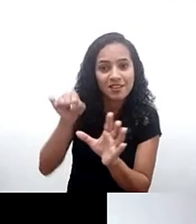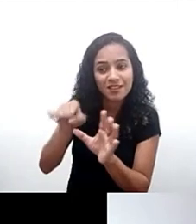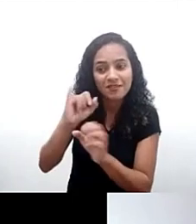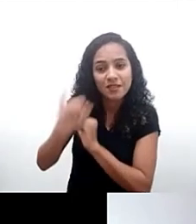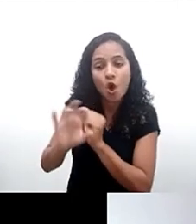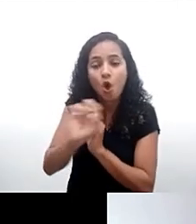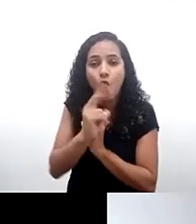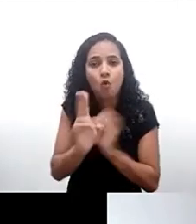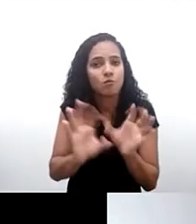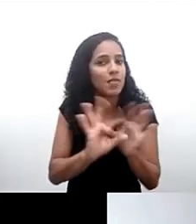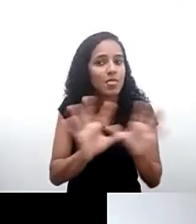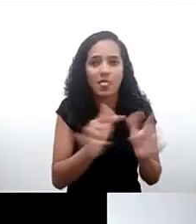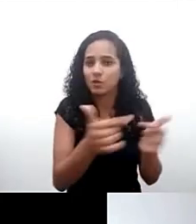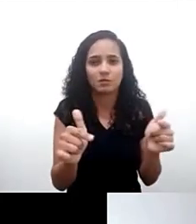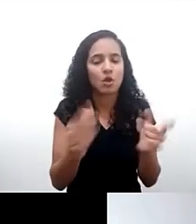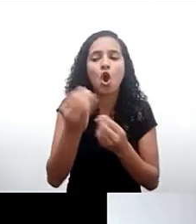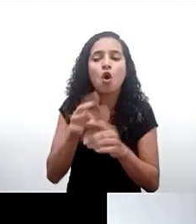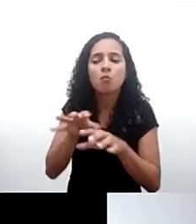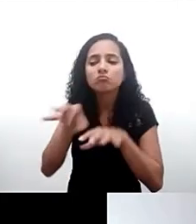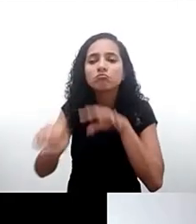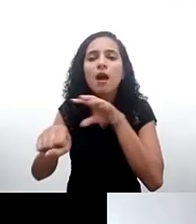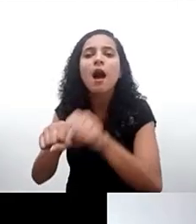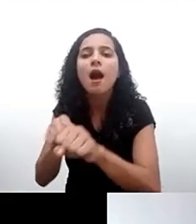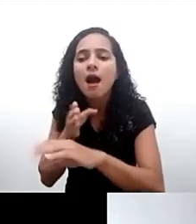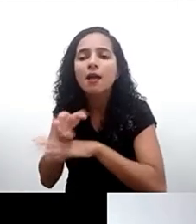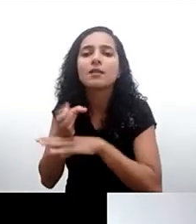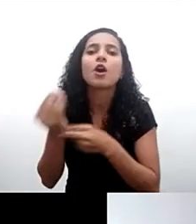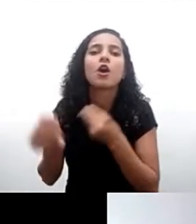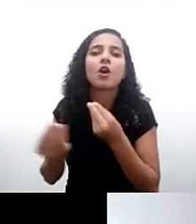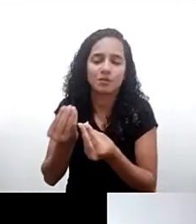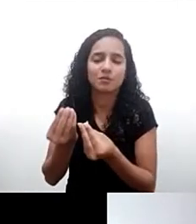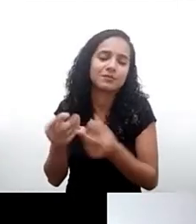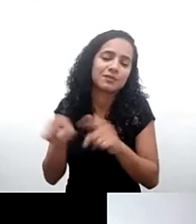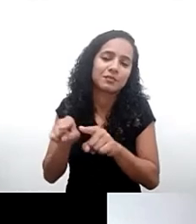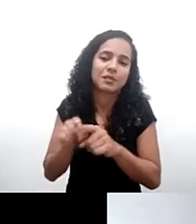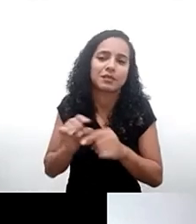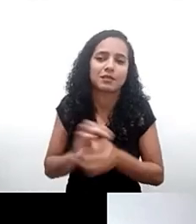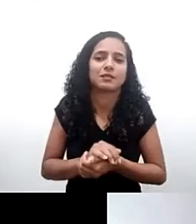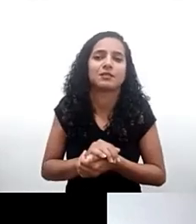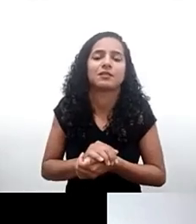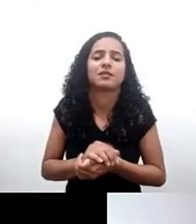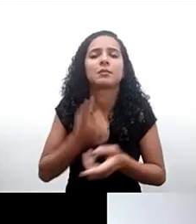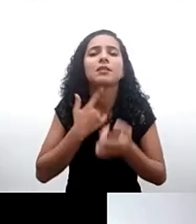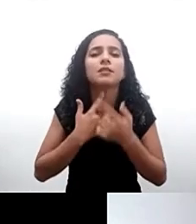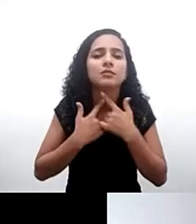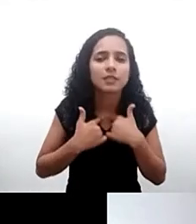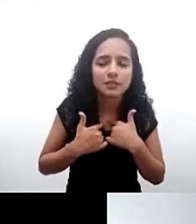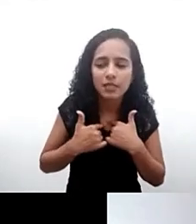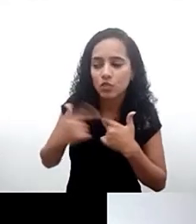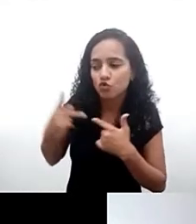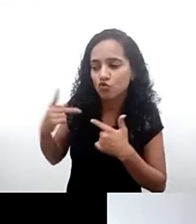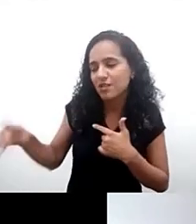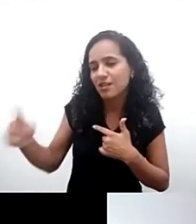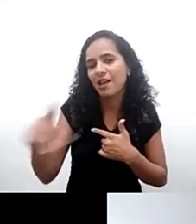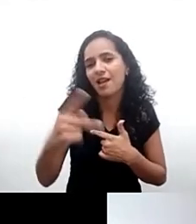possibilidades de adquiri-los e também obviamente tendo em conta aí os desejos e necessidades de crianças